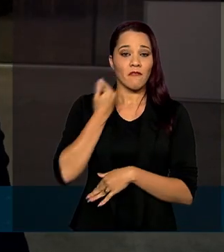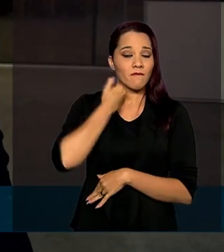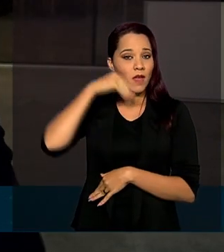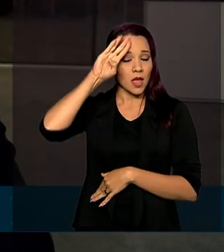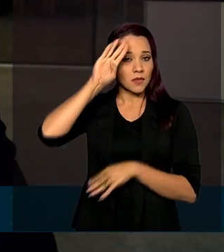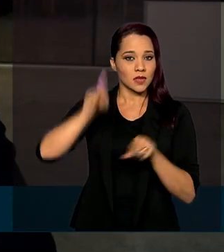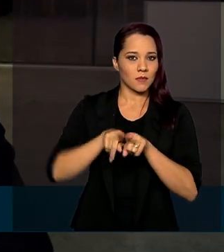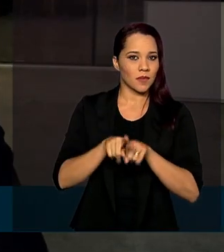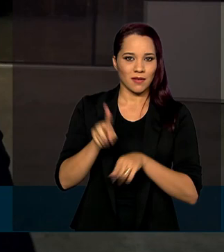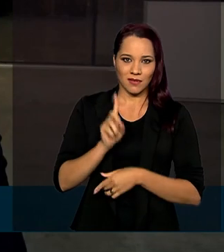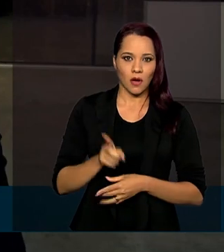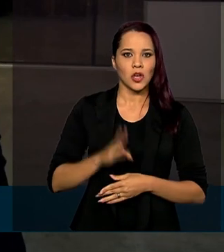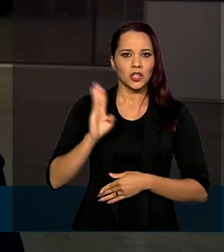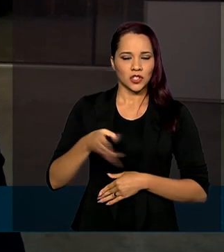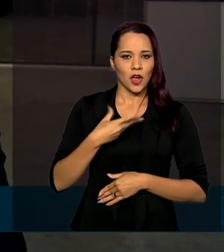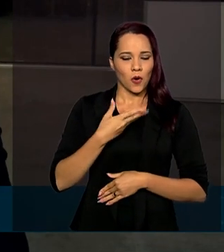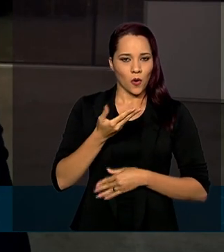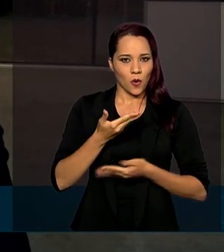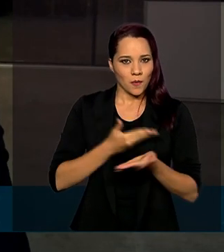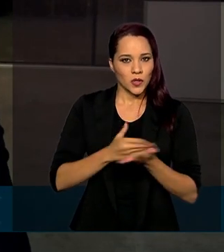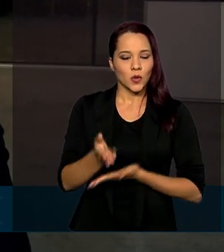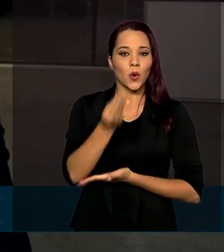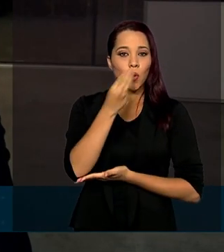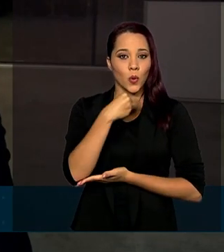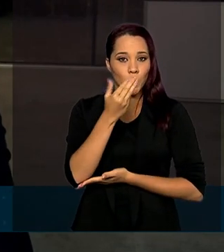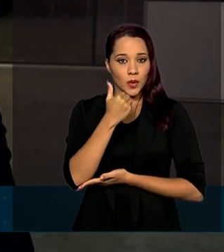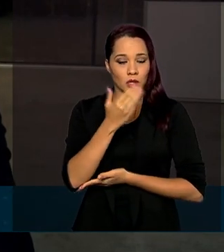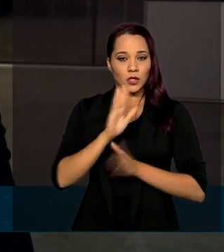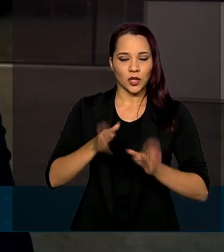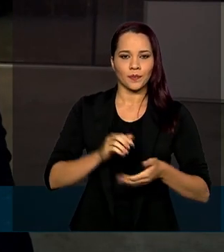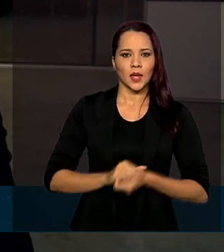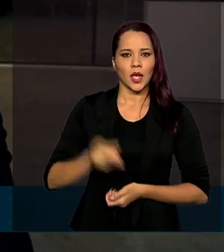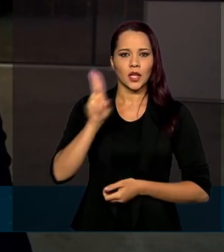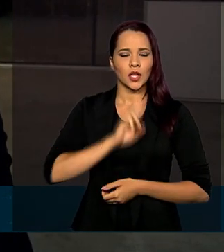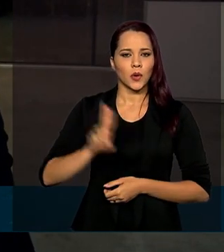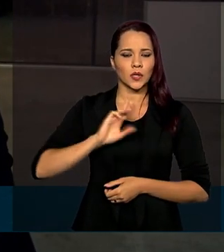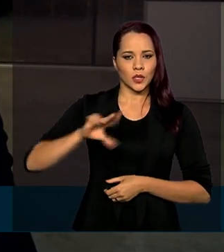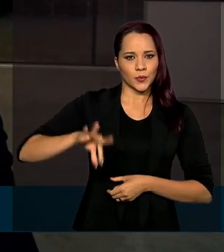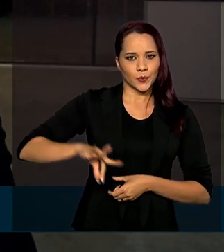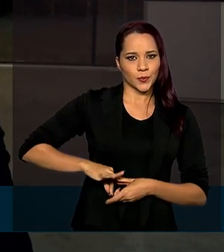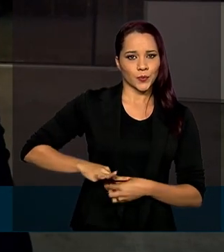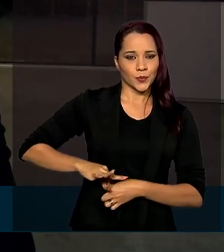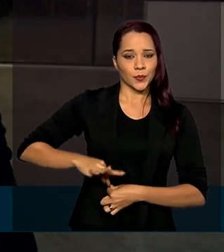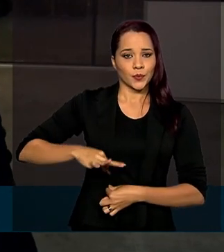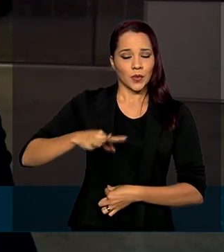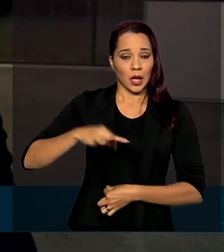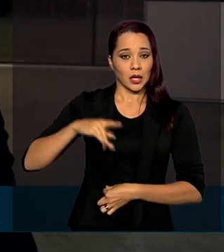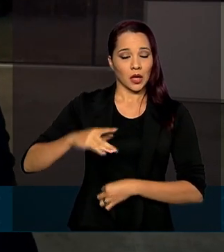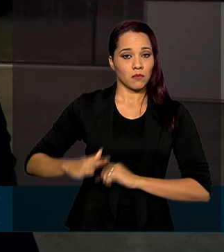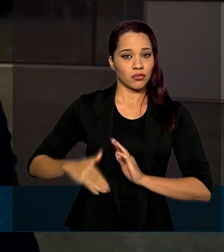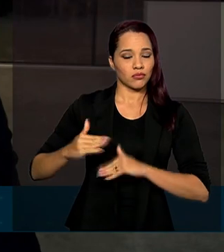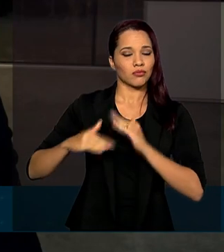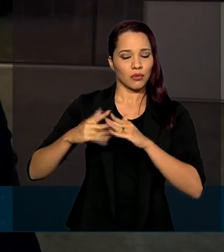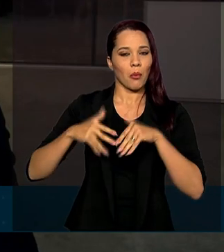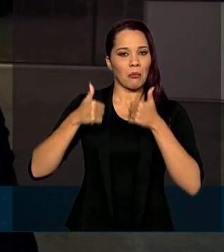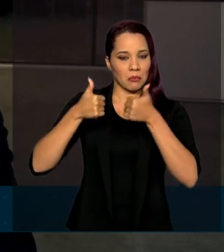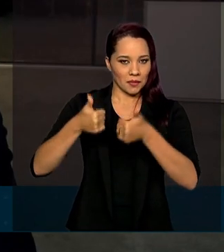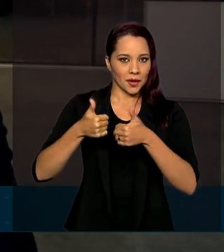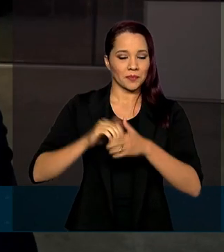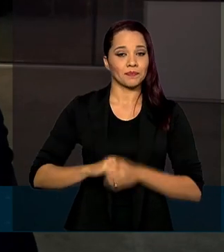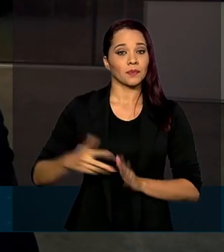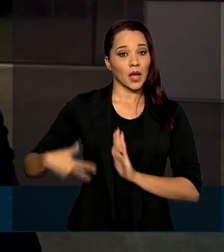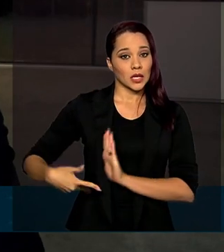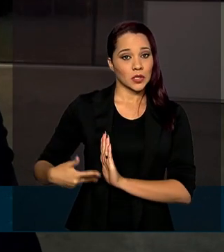inclusive já adicionou uma dieta oral. O presidente está usando uma sonda vesical e apresenta uma ótima evolução clínica. A